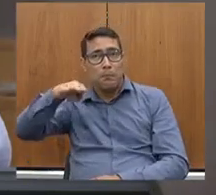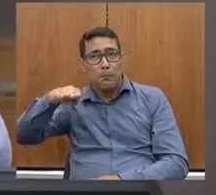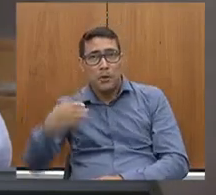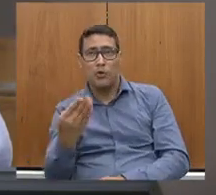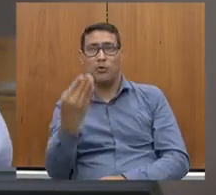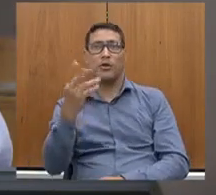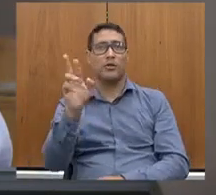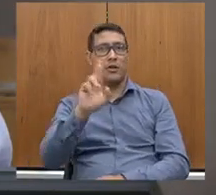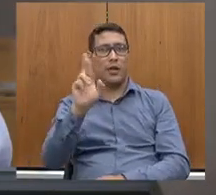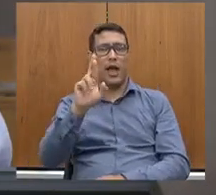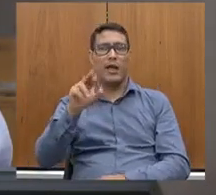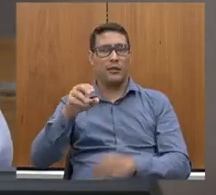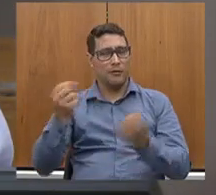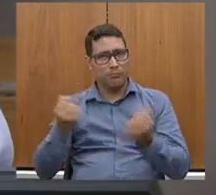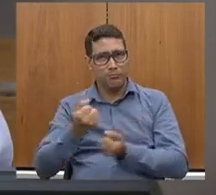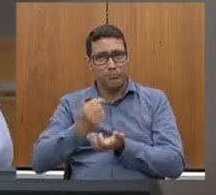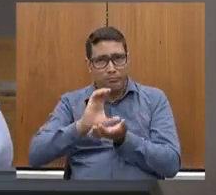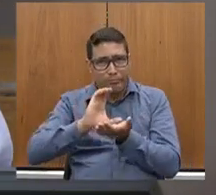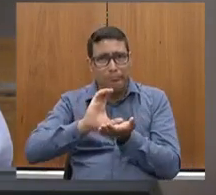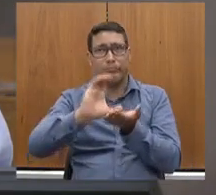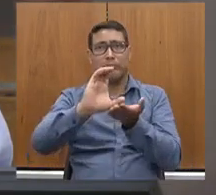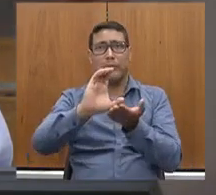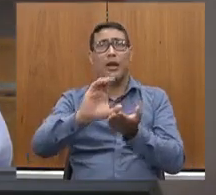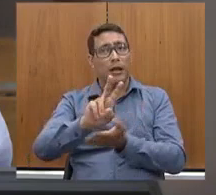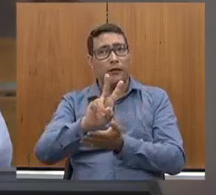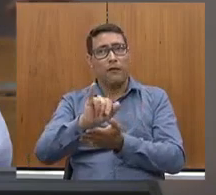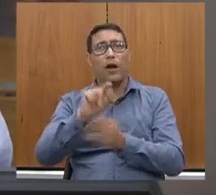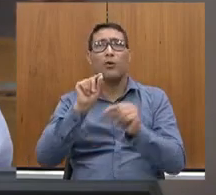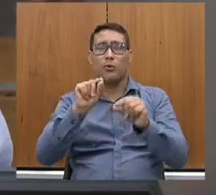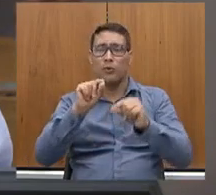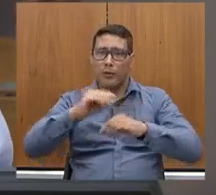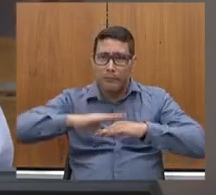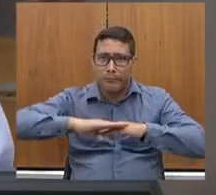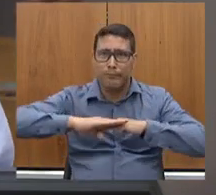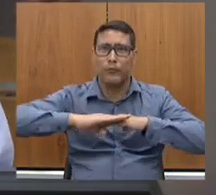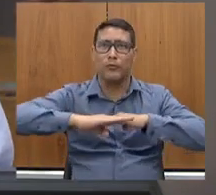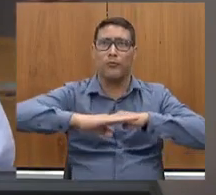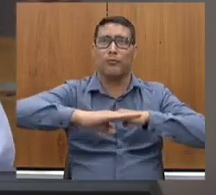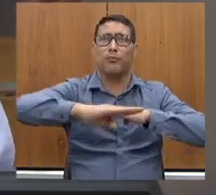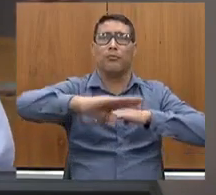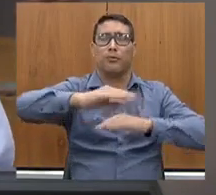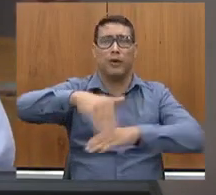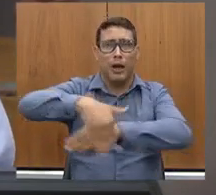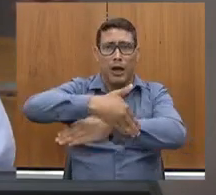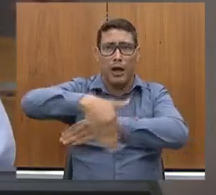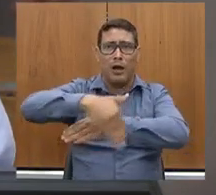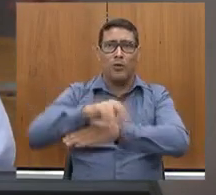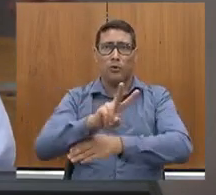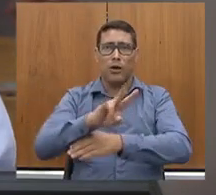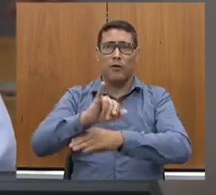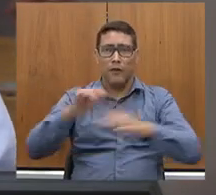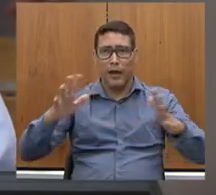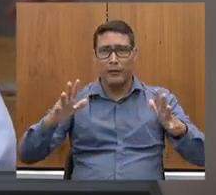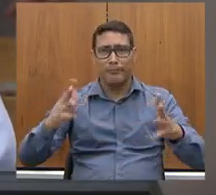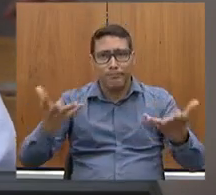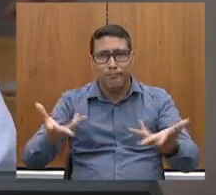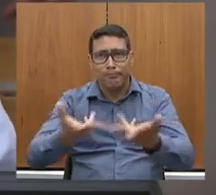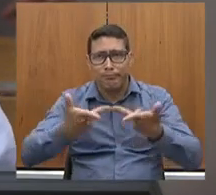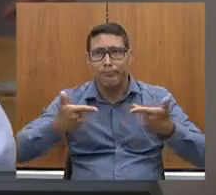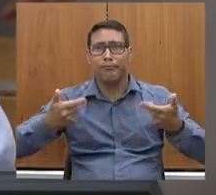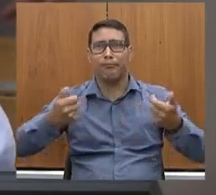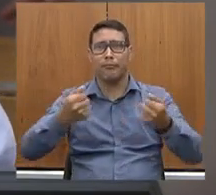gente tem a expectativa de que essa malha seja recuperada e que toda a questão da malharia,